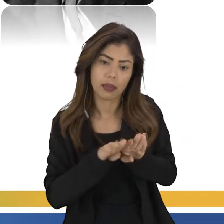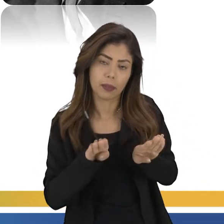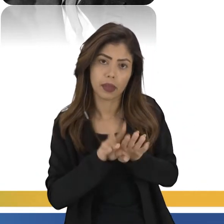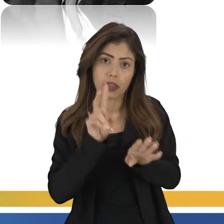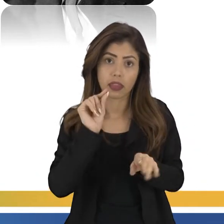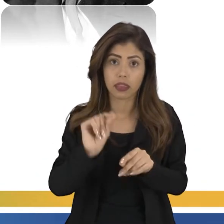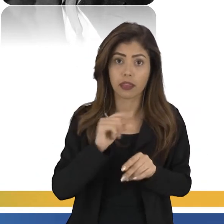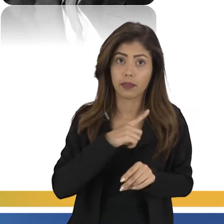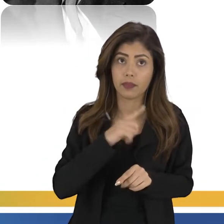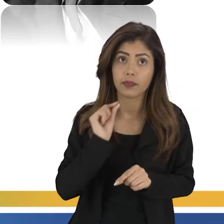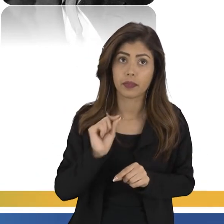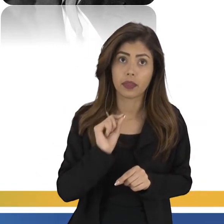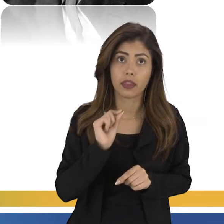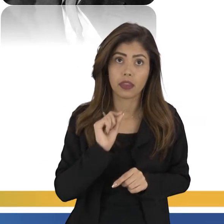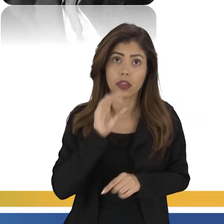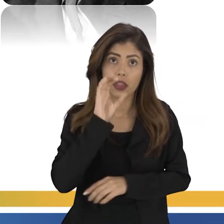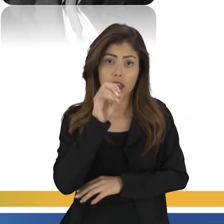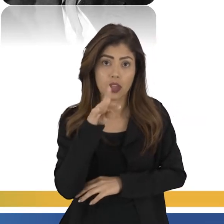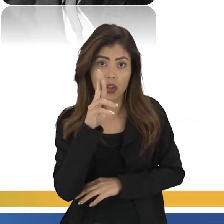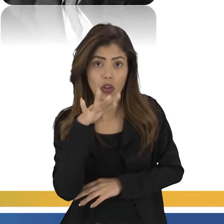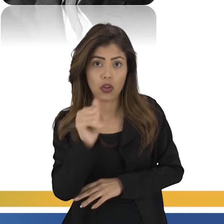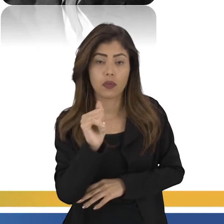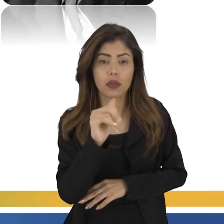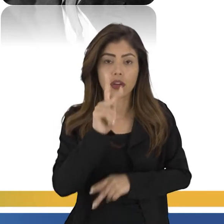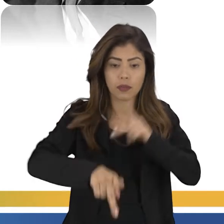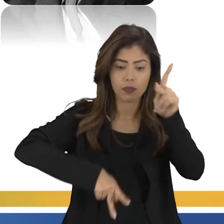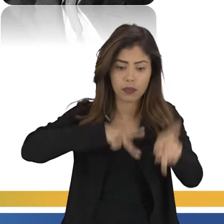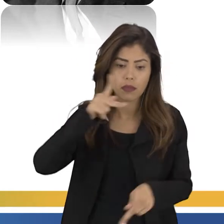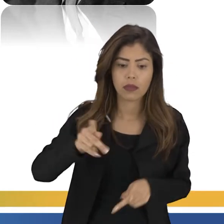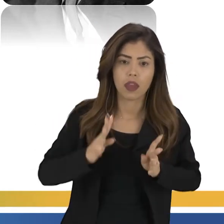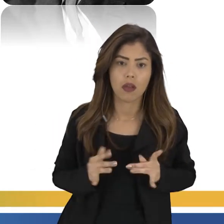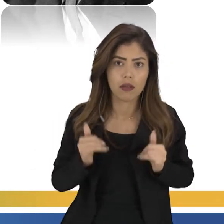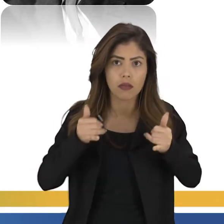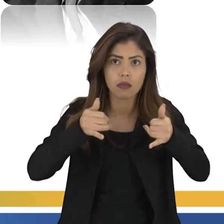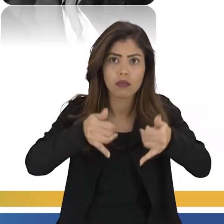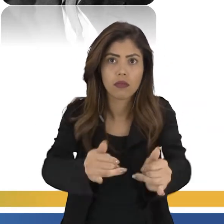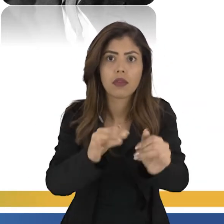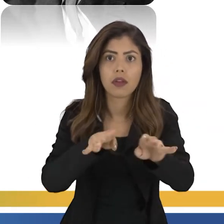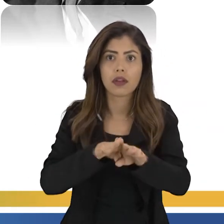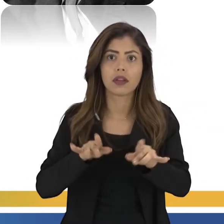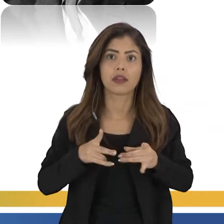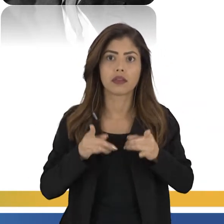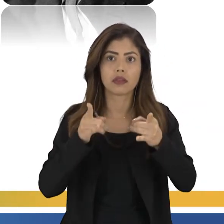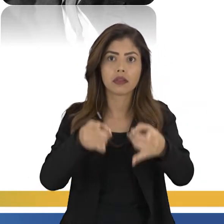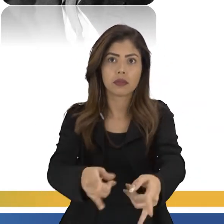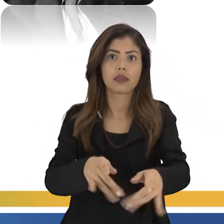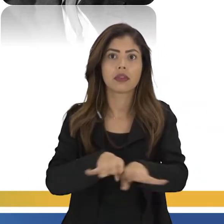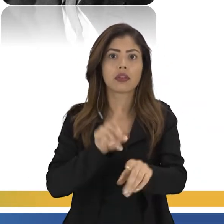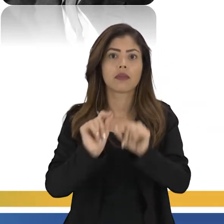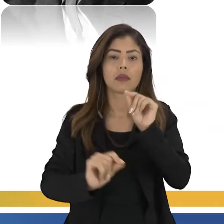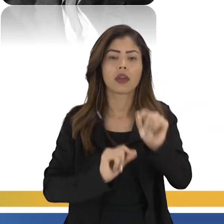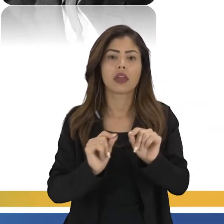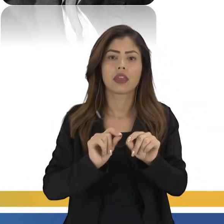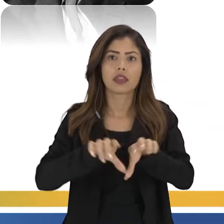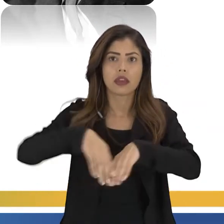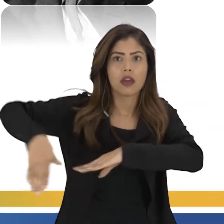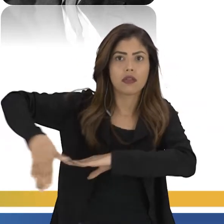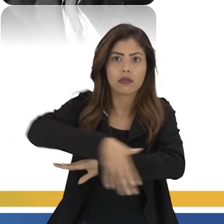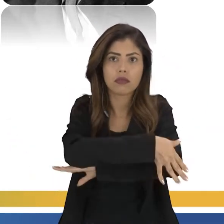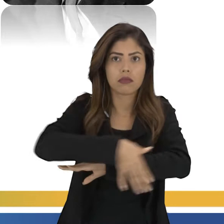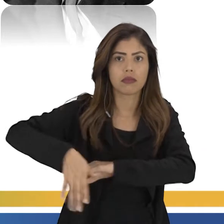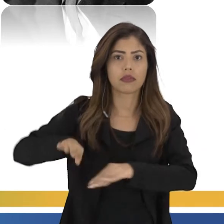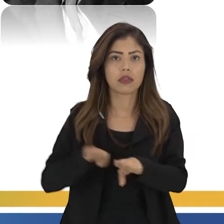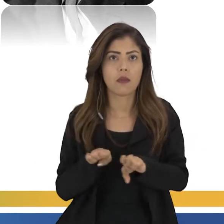com as obras públicas, pontes, estradas, né? E isso vai gerar também emprego para essas